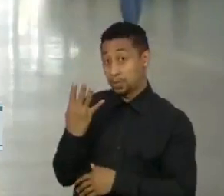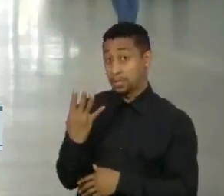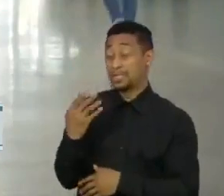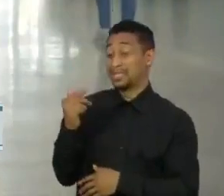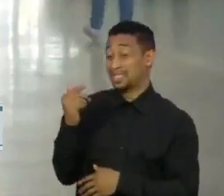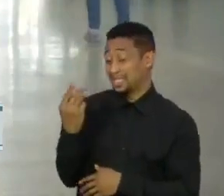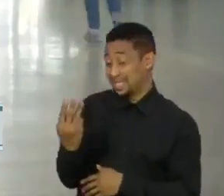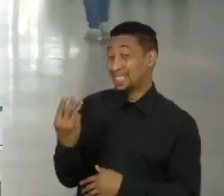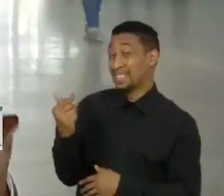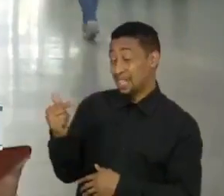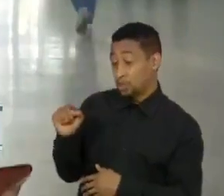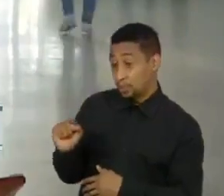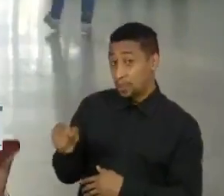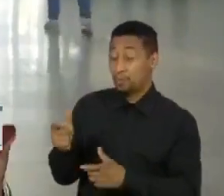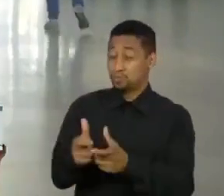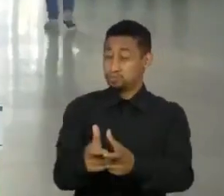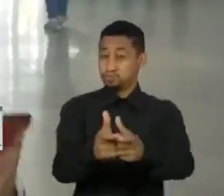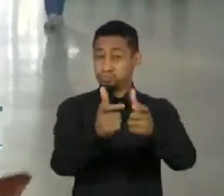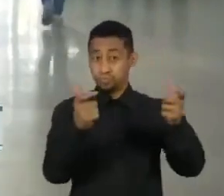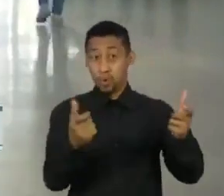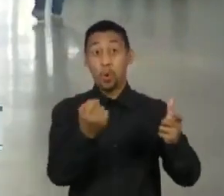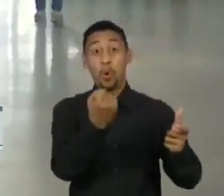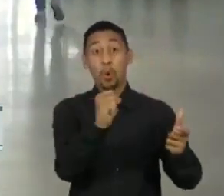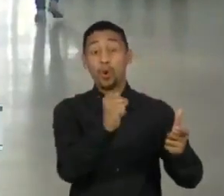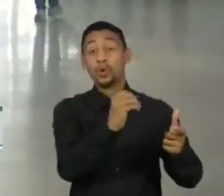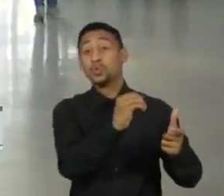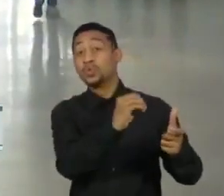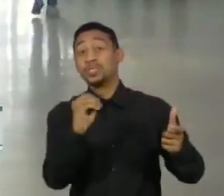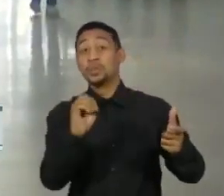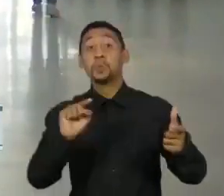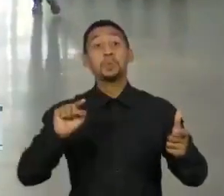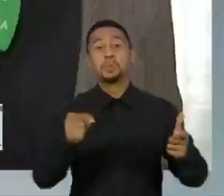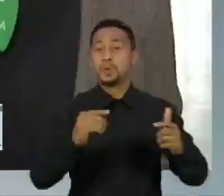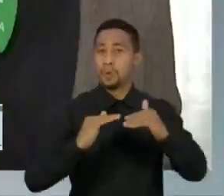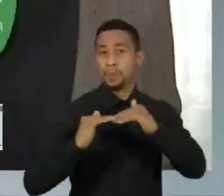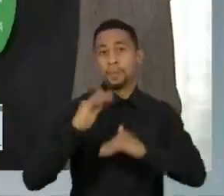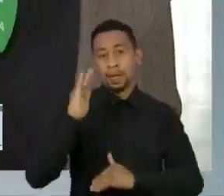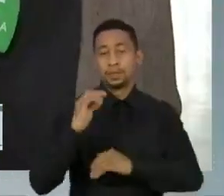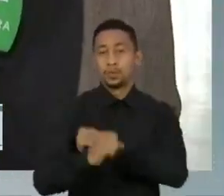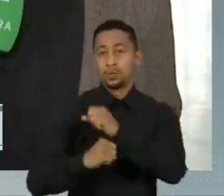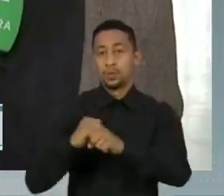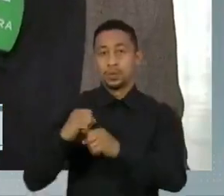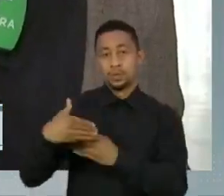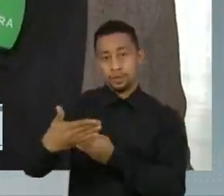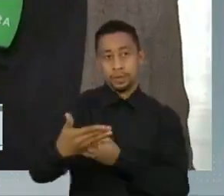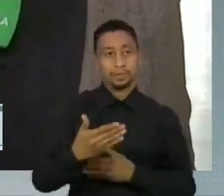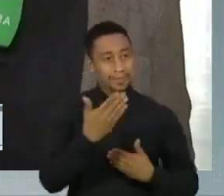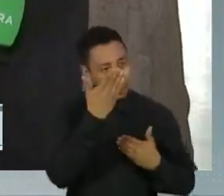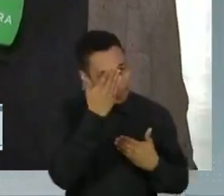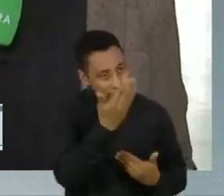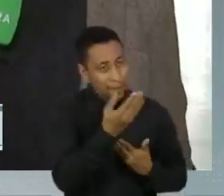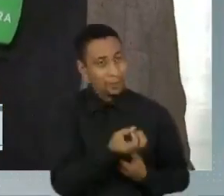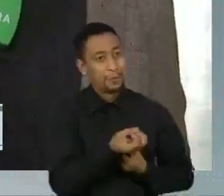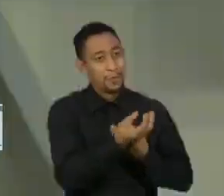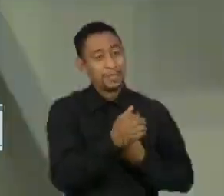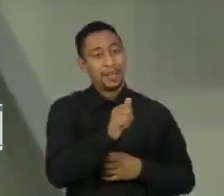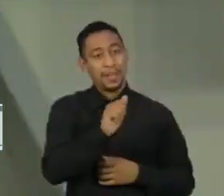mil para mais de 800 mil a partir do ano que vem. Tá certo, Adriana. Obrigado pelas informações.